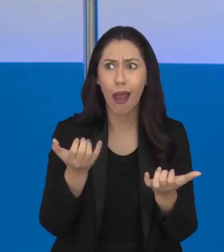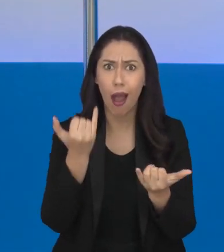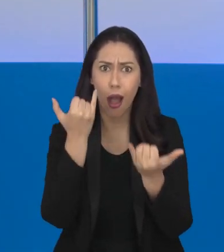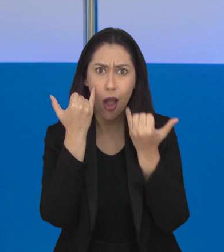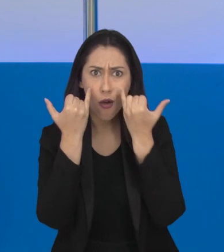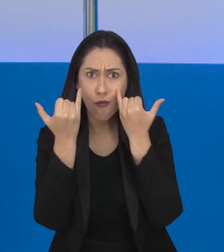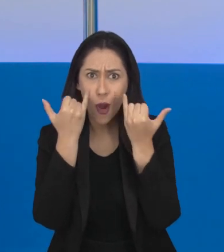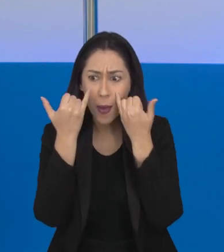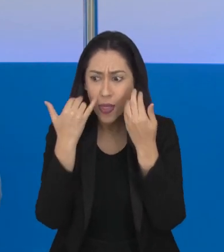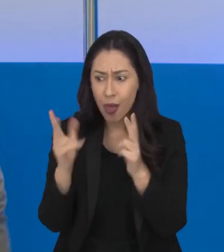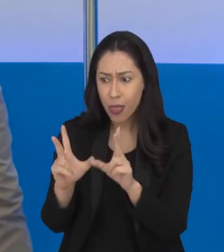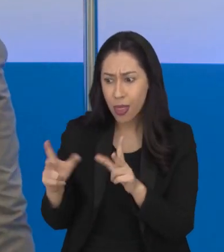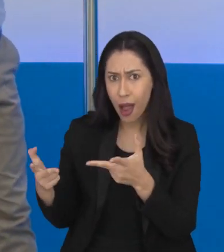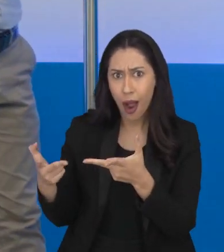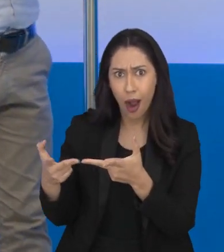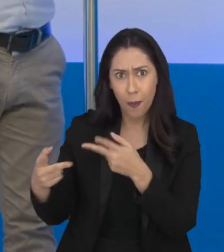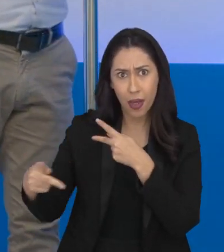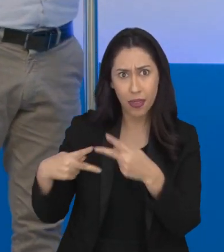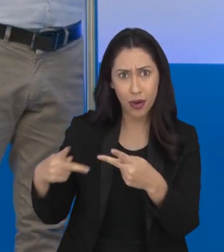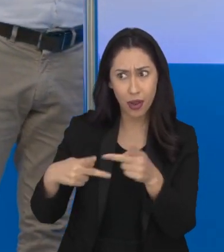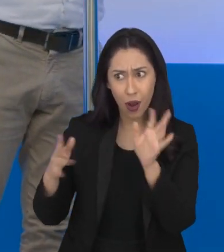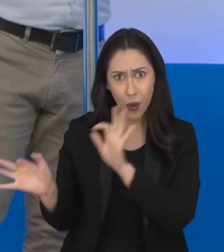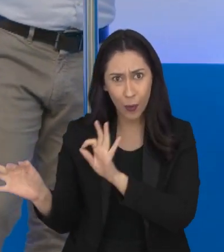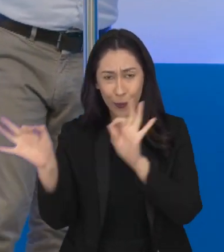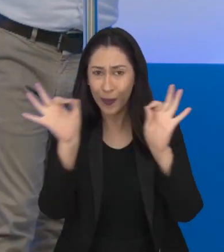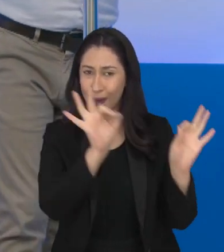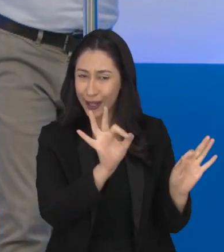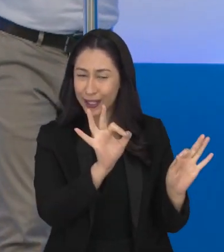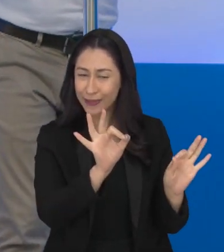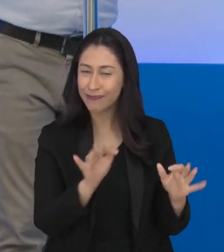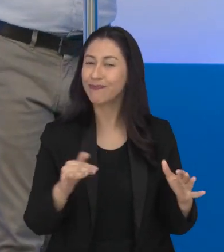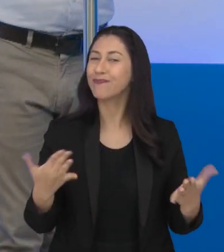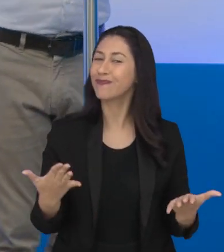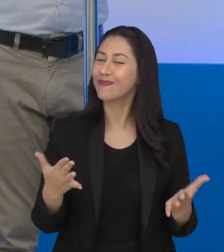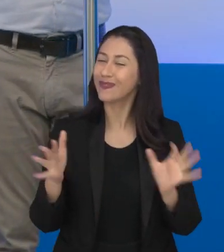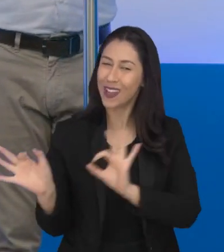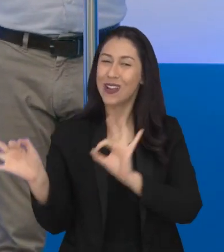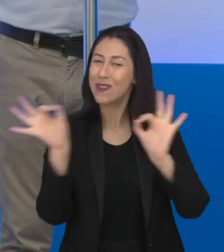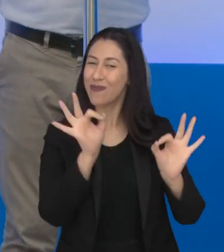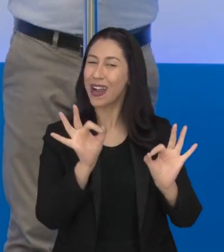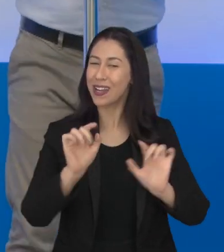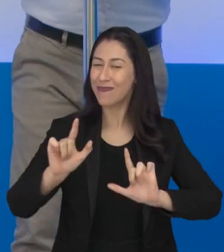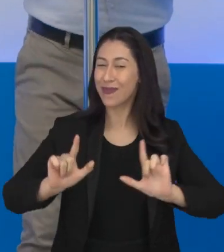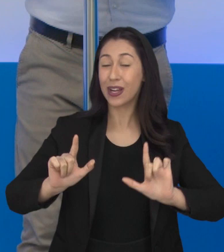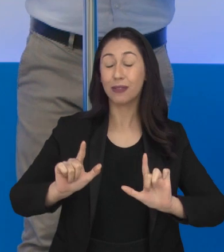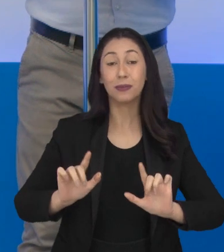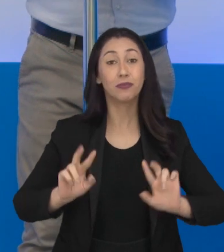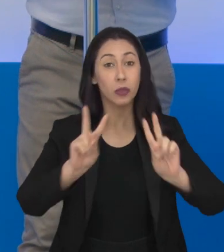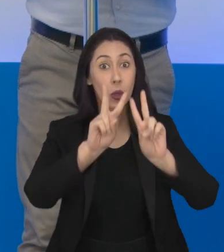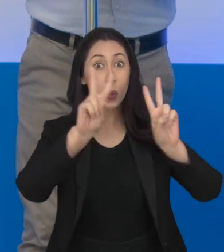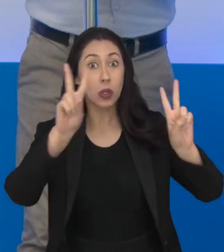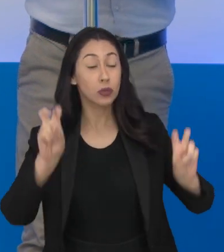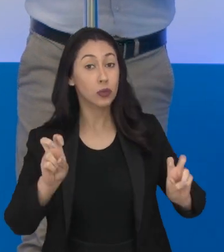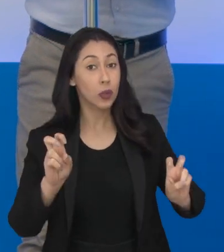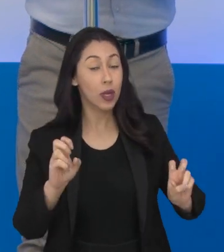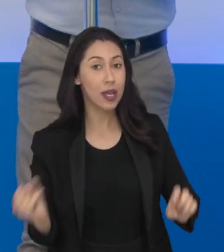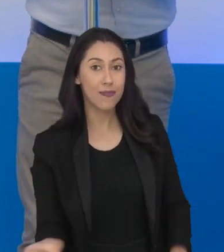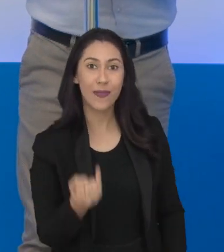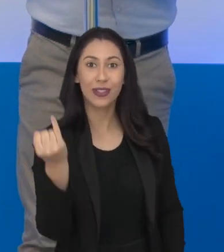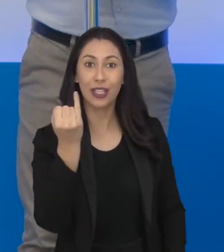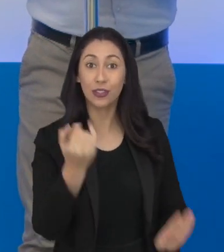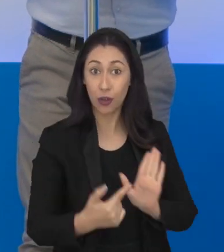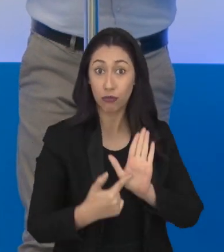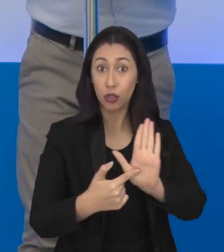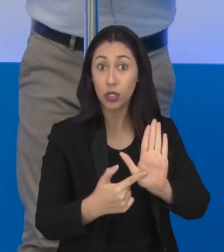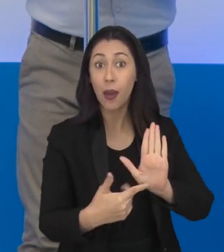as notícias e destaques da Câmara de São José e da nossa cidade, então fica com a gente. Falando em destaques hoje, vamos te